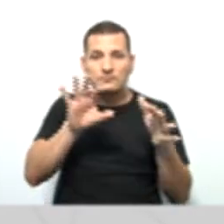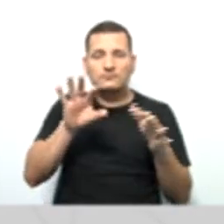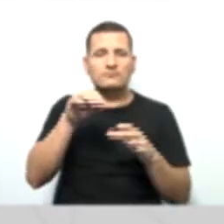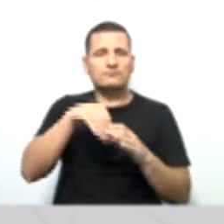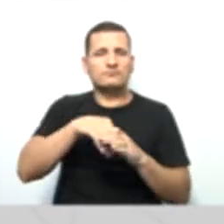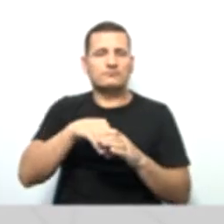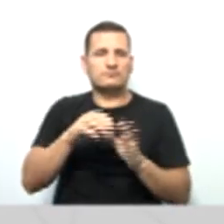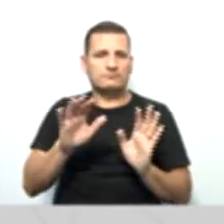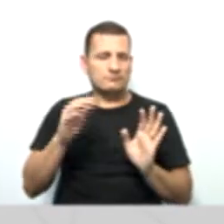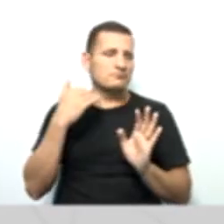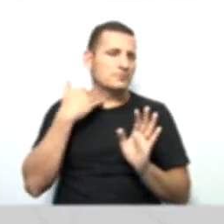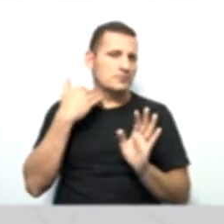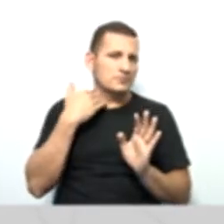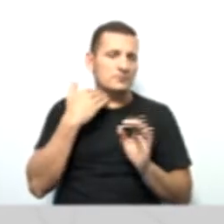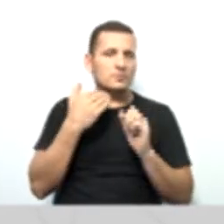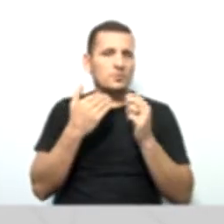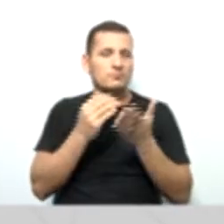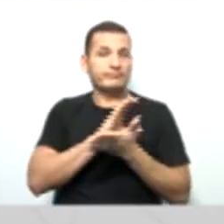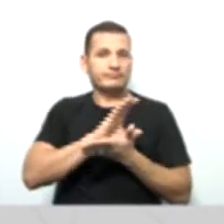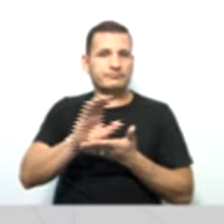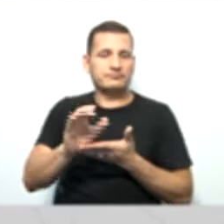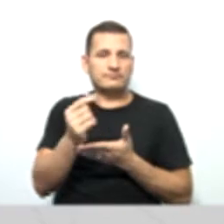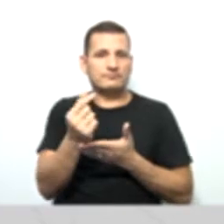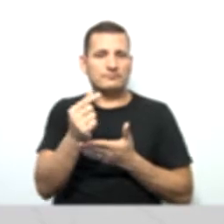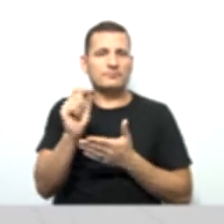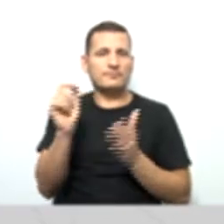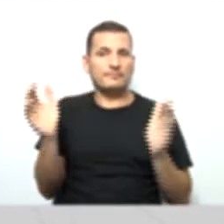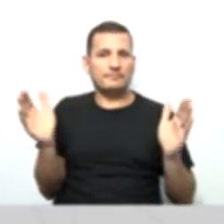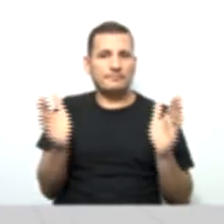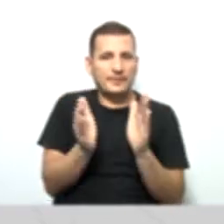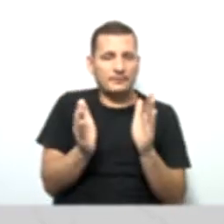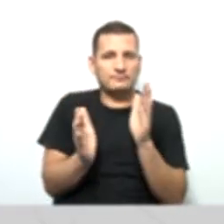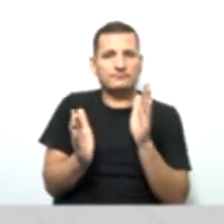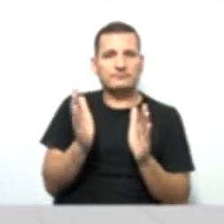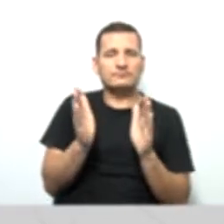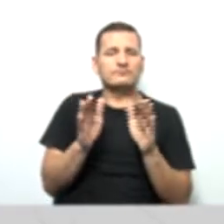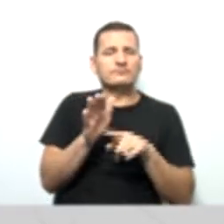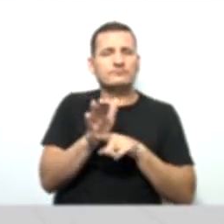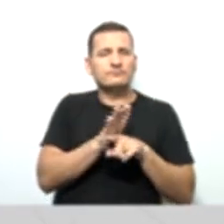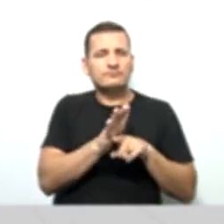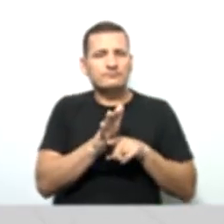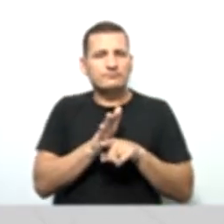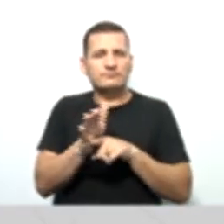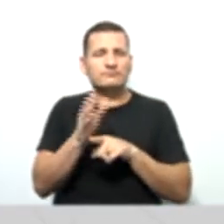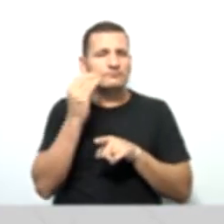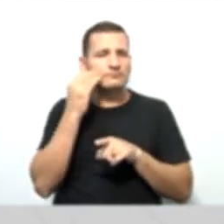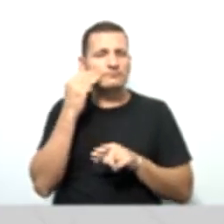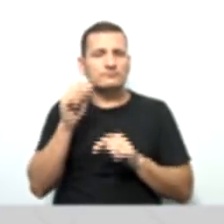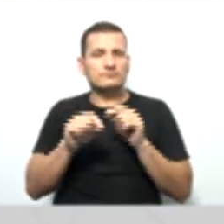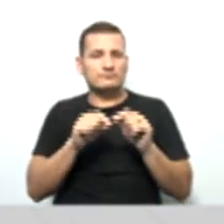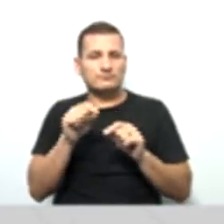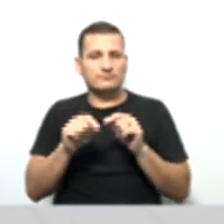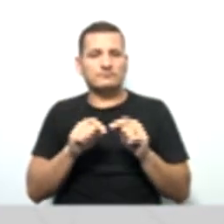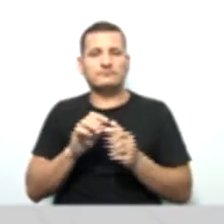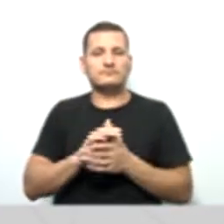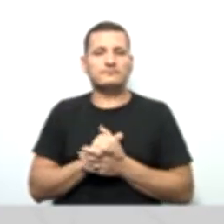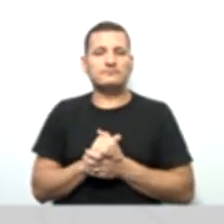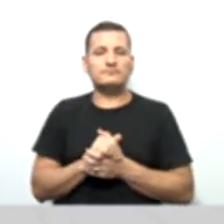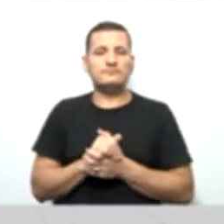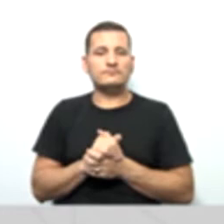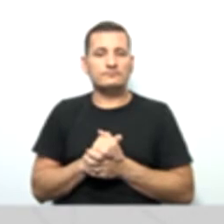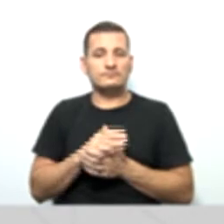aplicações financeiras de curto prazo. O que o auditor deve verificar em disponibilidade, gente? Ele deve